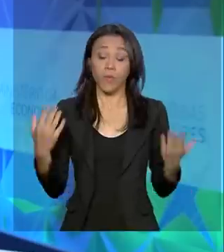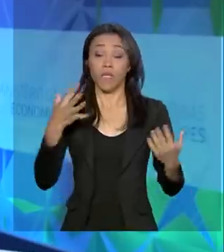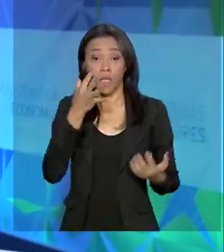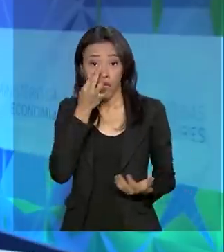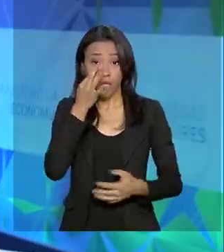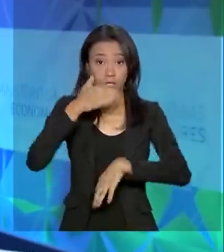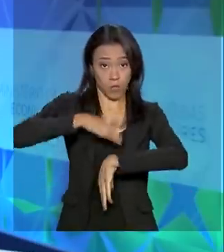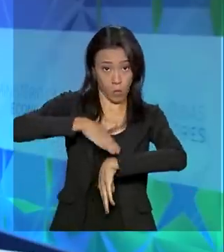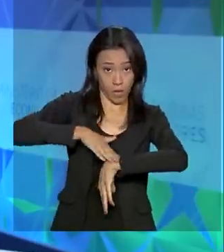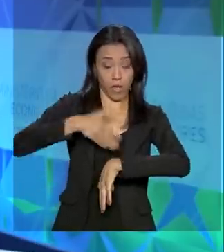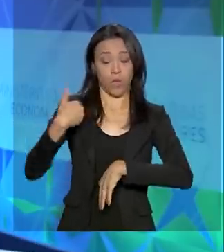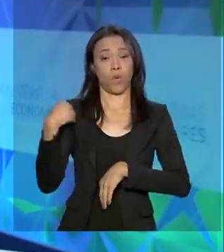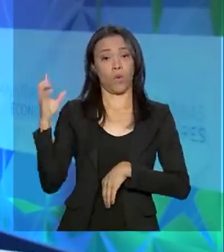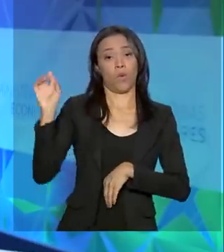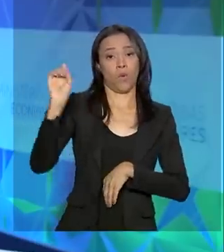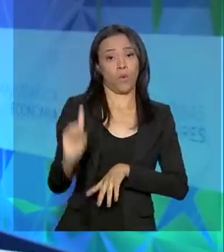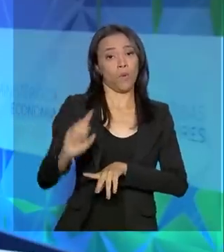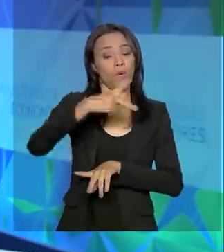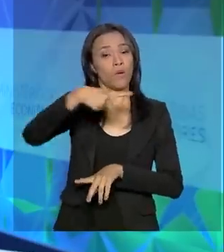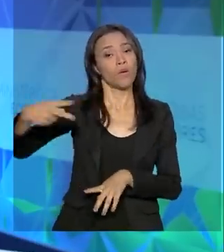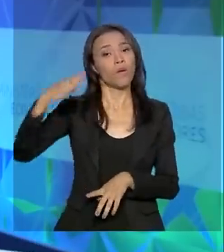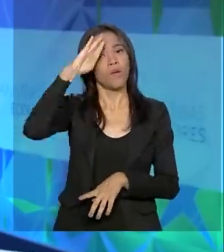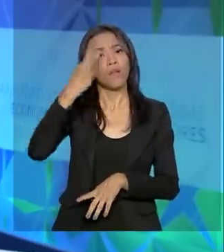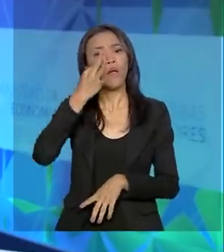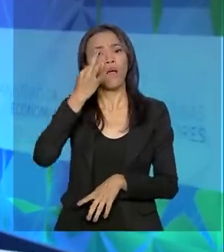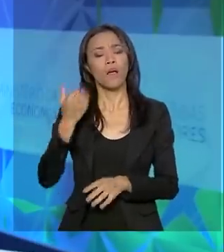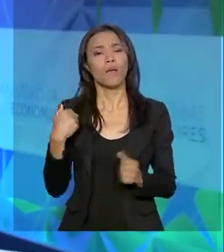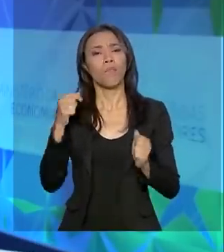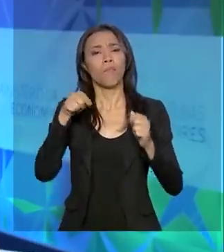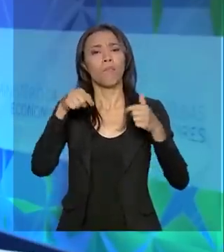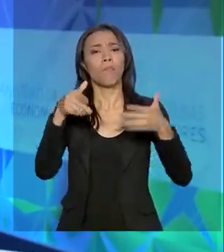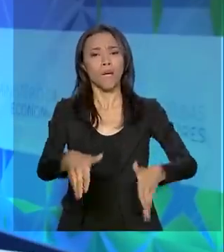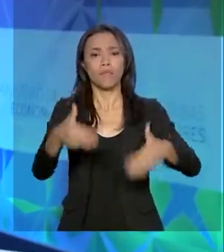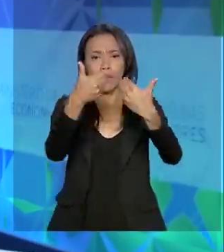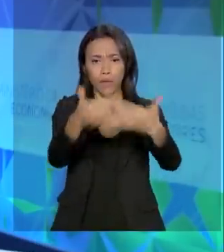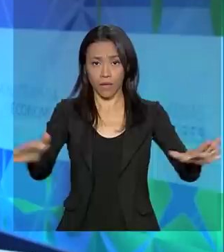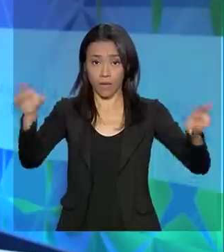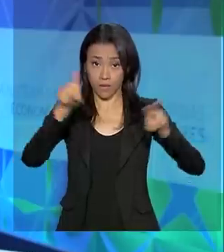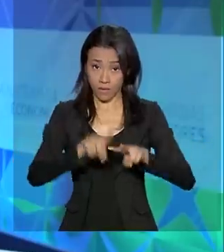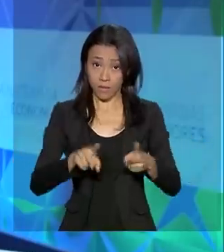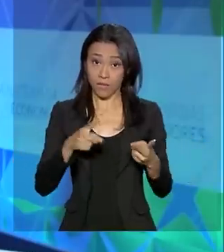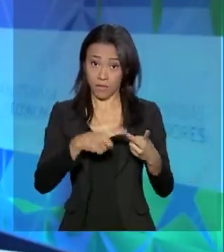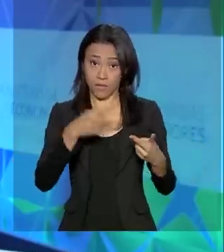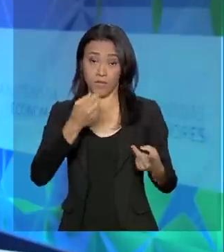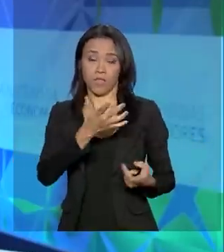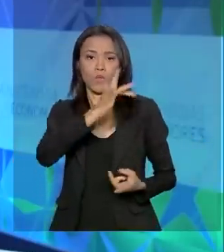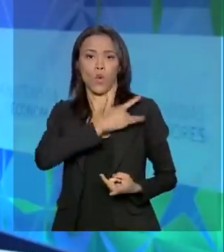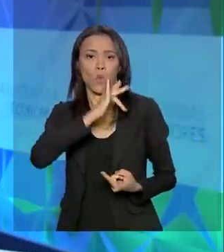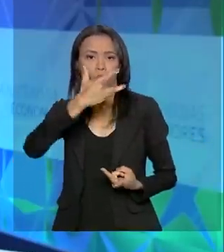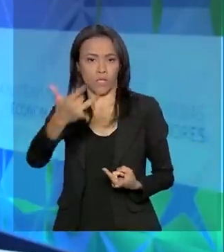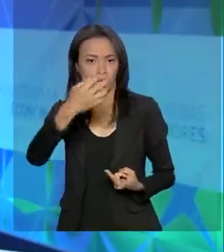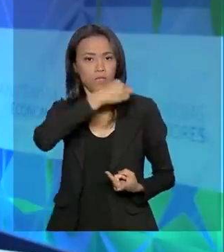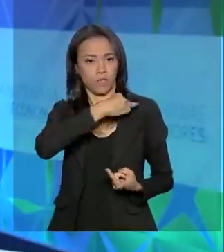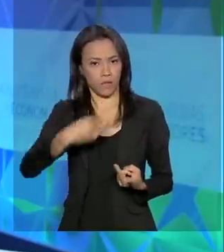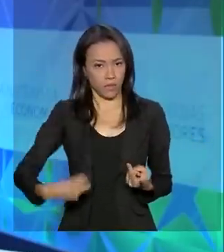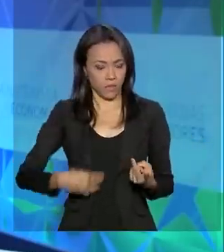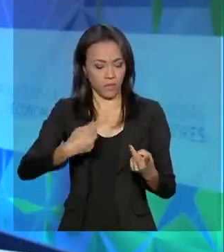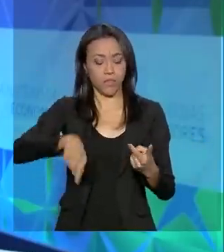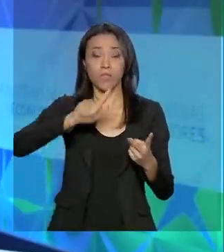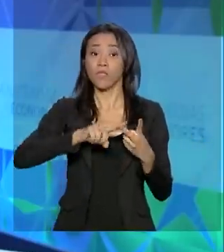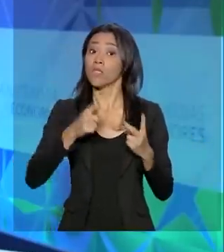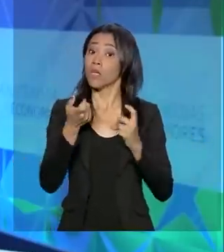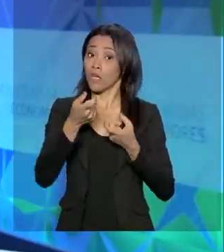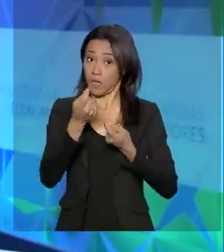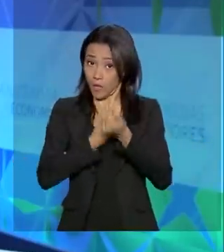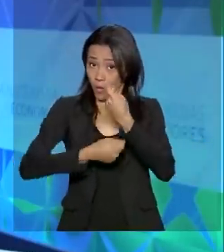participa da solenidade de abertura ao lado dos ministros da Casa Civil, Onyx Lorenzoni, da Economia, Paulo